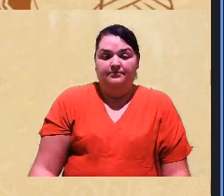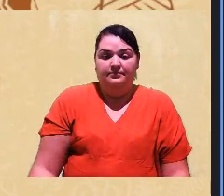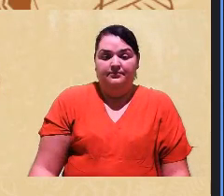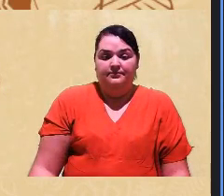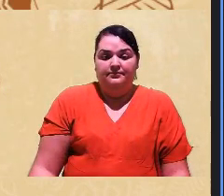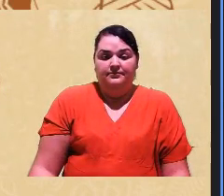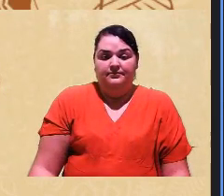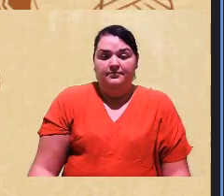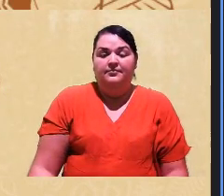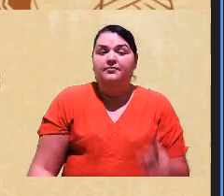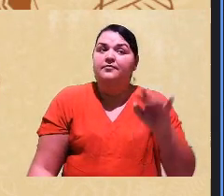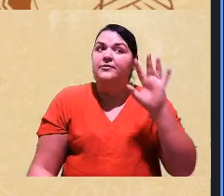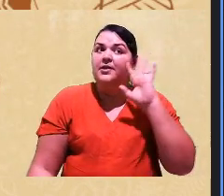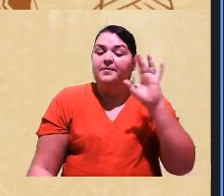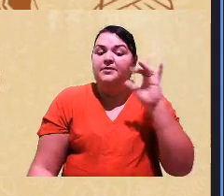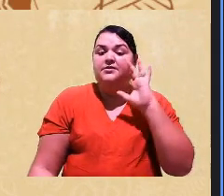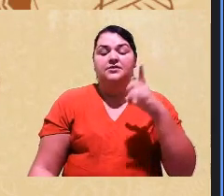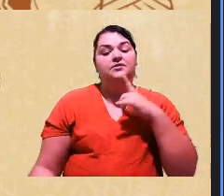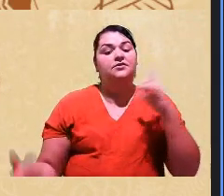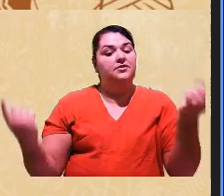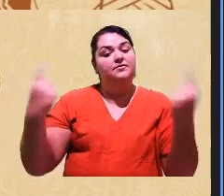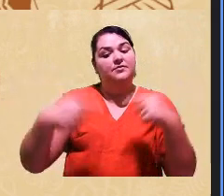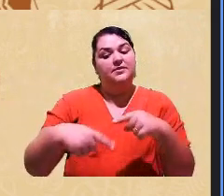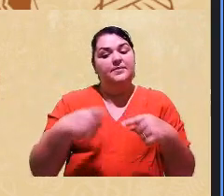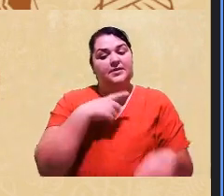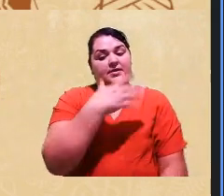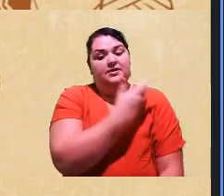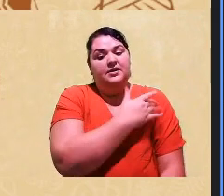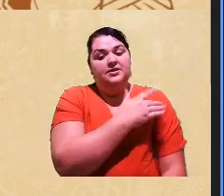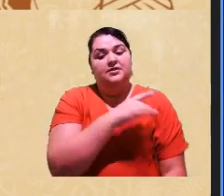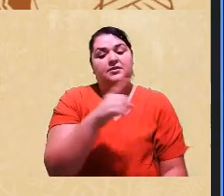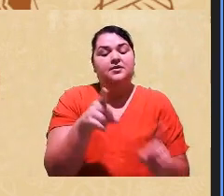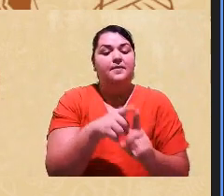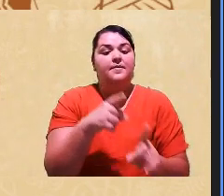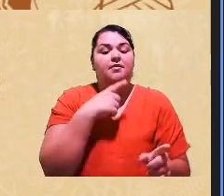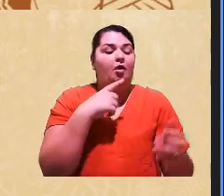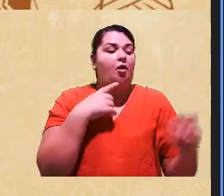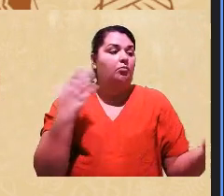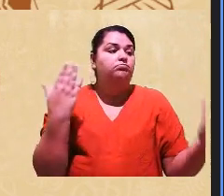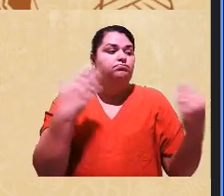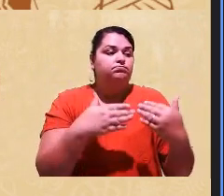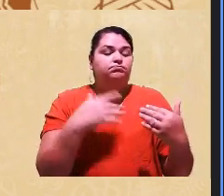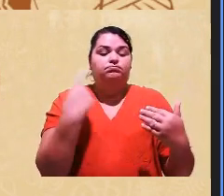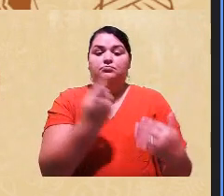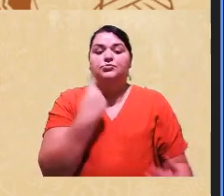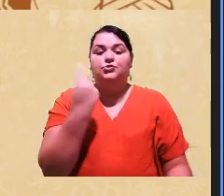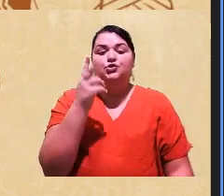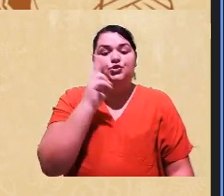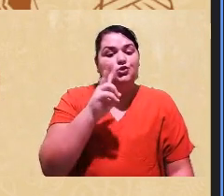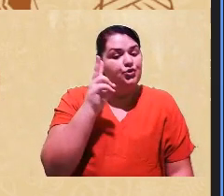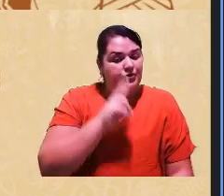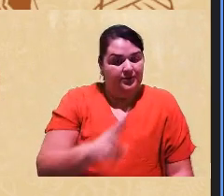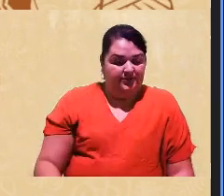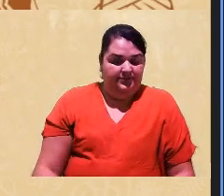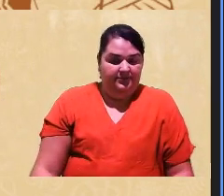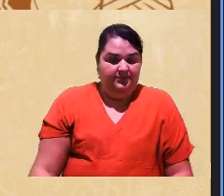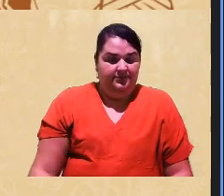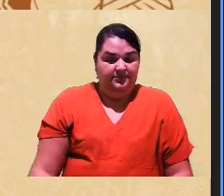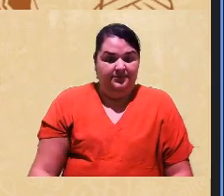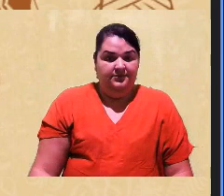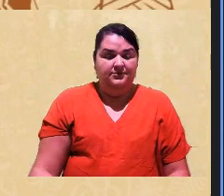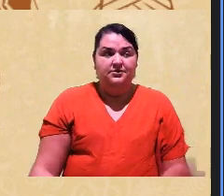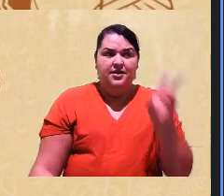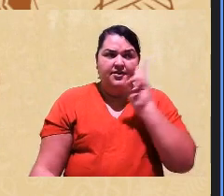a gente pensar que o enfrentamento ao racismo é também um enfrentamento da nossa história. É a gente olhar